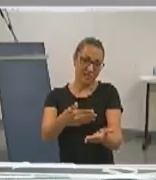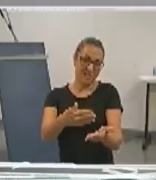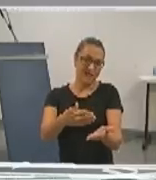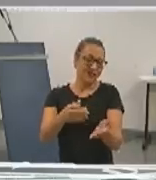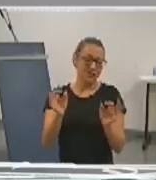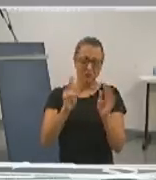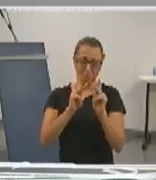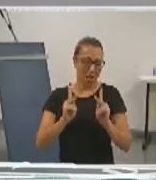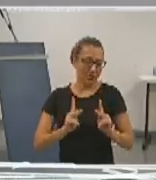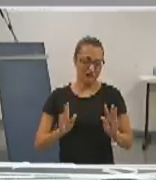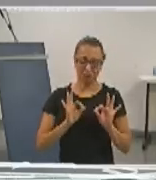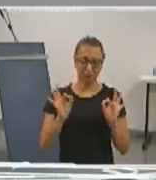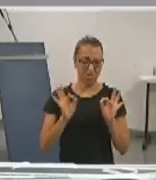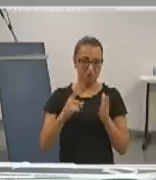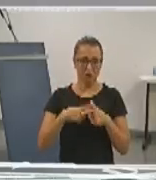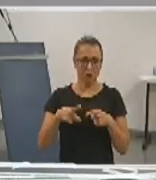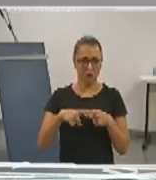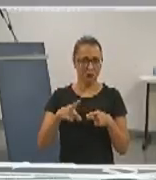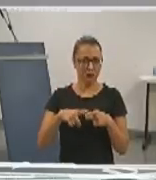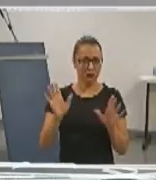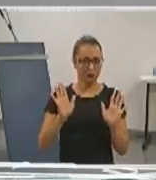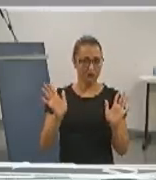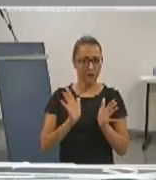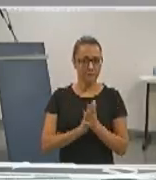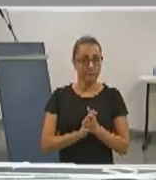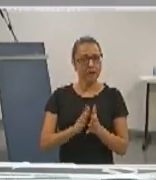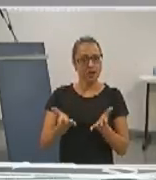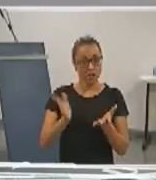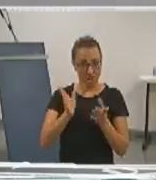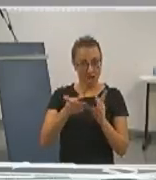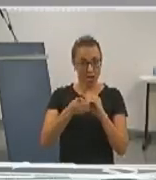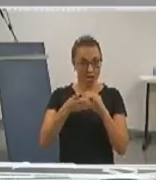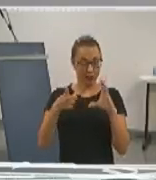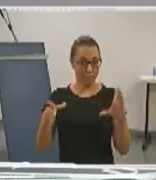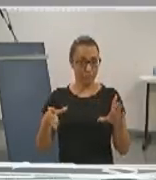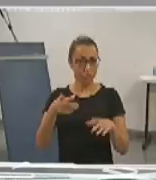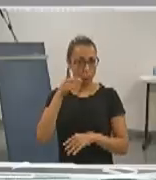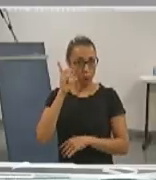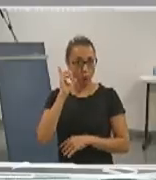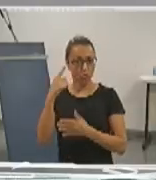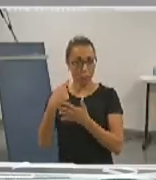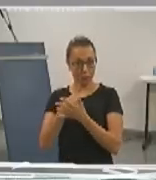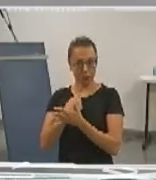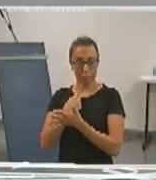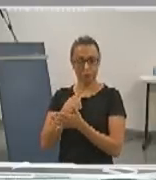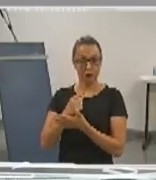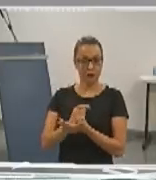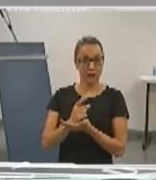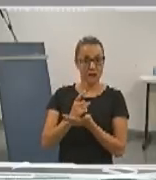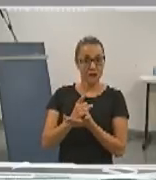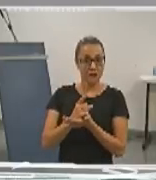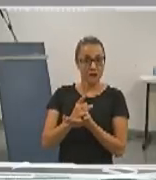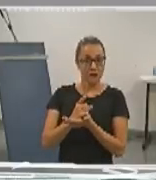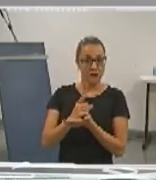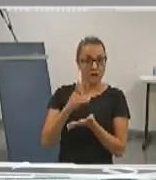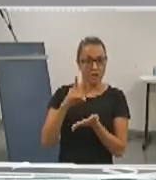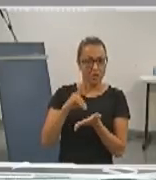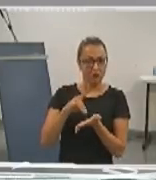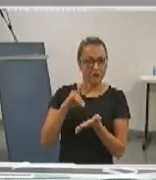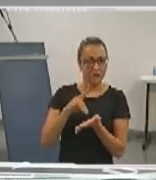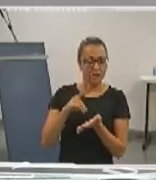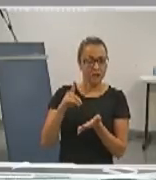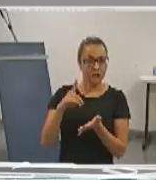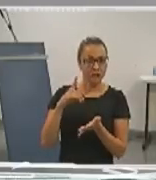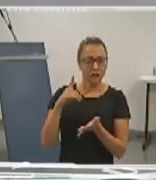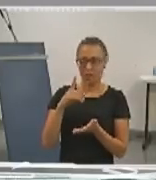pacificada. Então, eu acho que isso não é problema. Quanto à democracia, ontem me perguntaram sobre a liberdade de cátedra dentro da universidade,